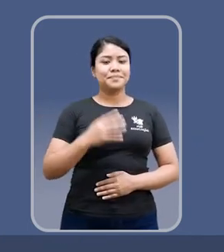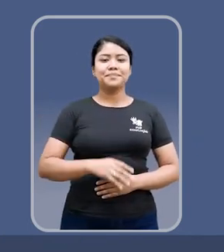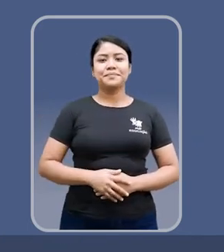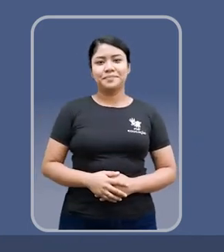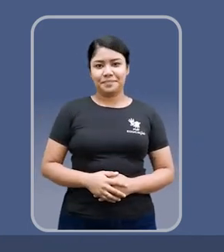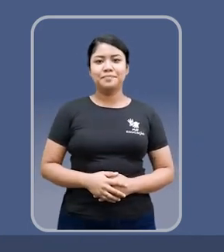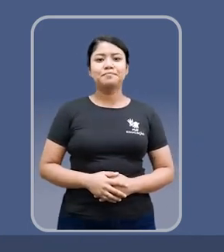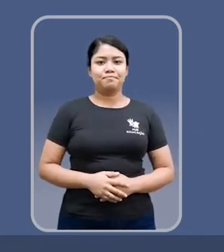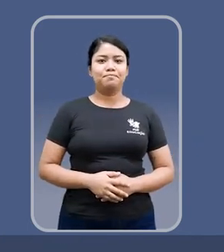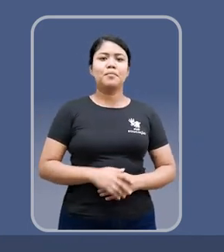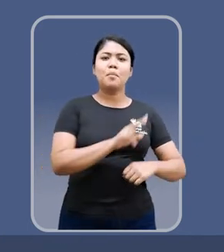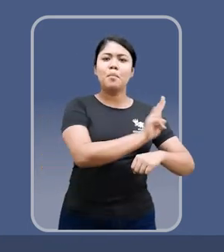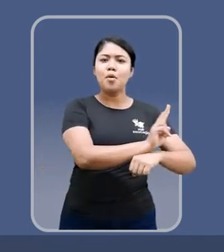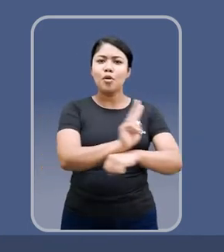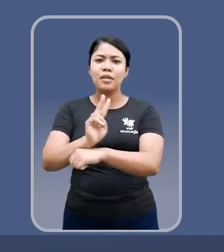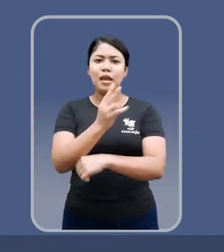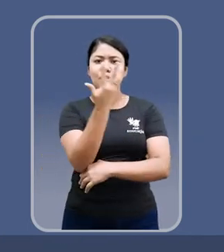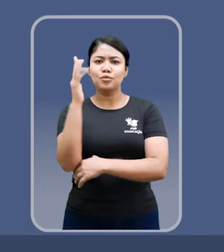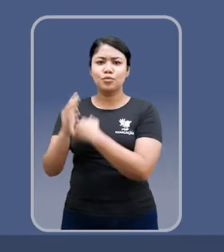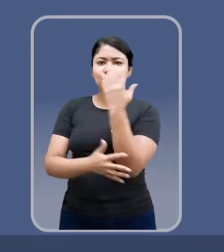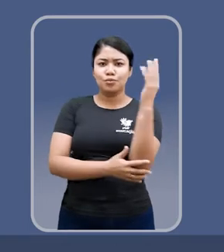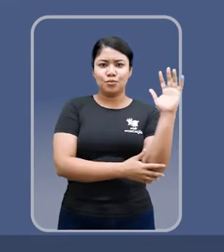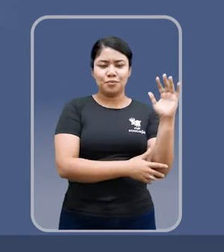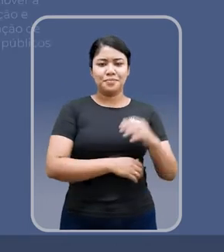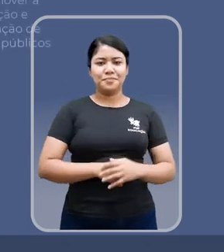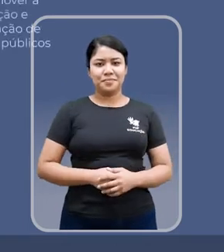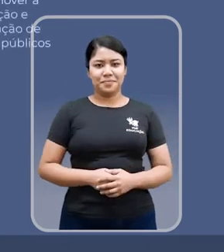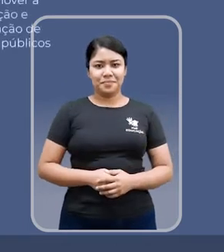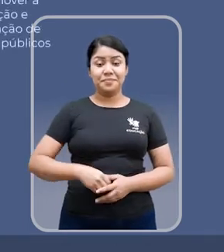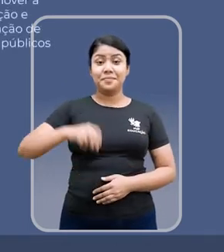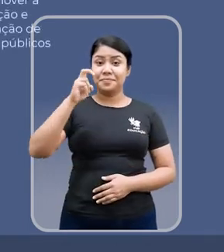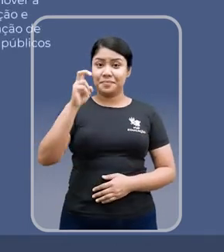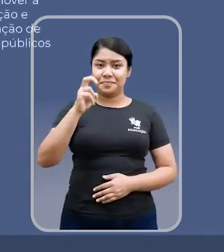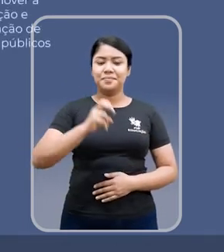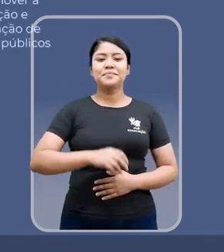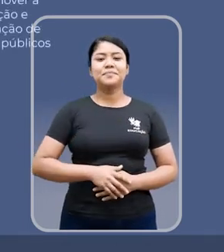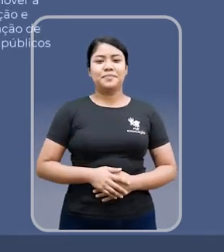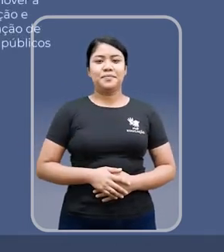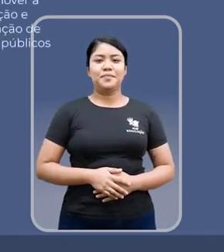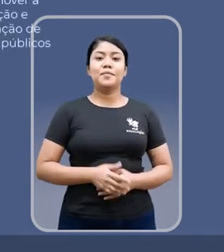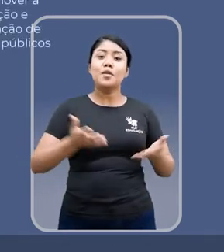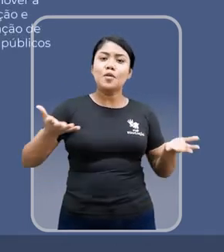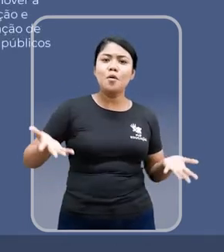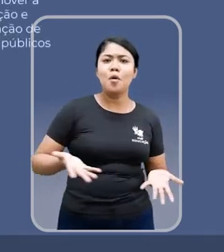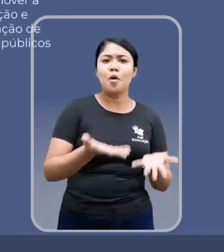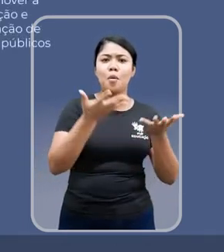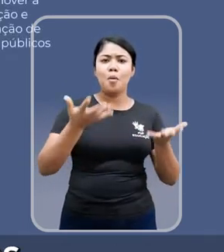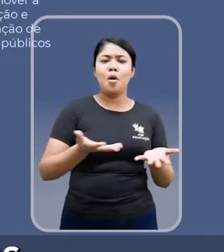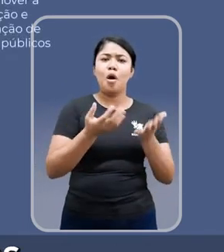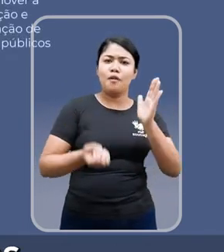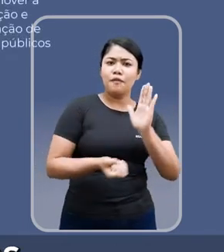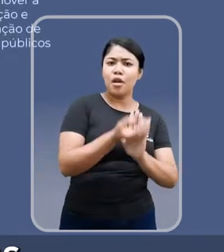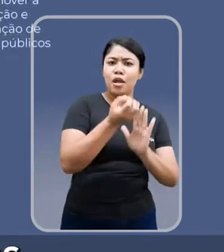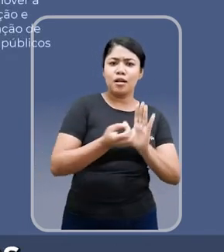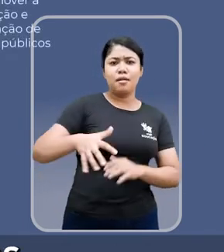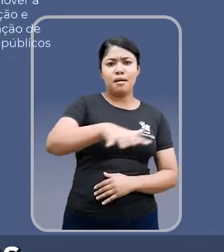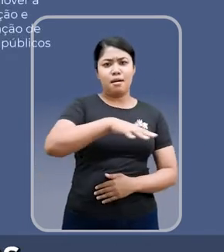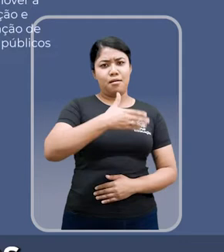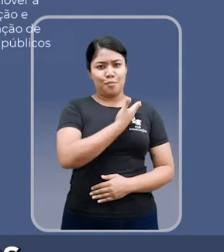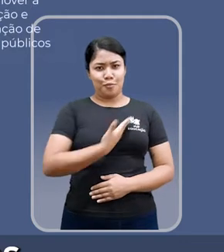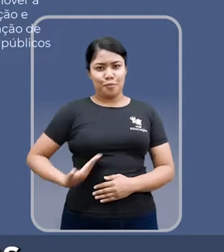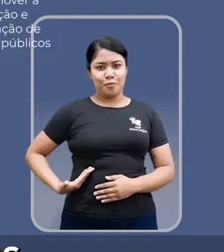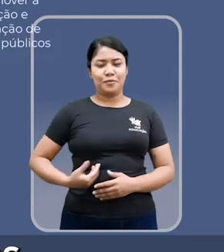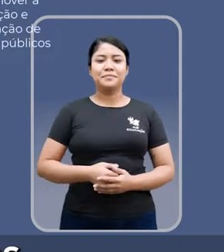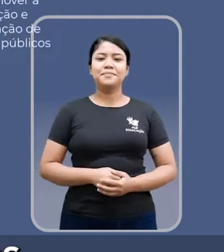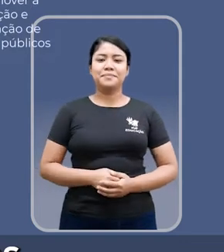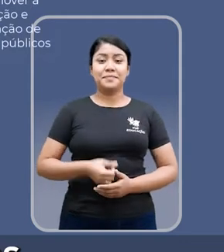4. Conservar as áreas de preservação permanente. 5. Promover a geração e valorização de espaços